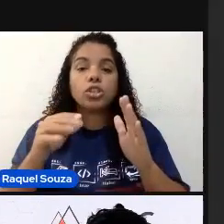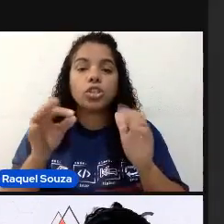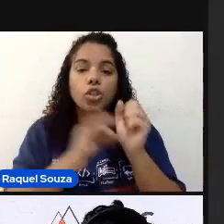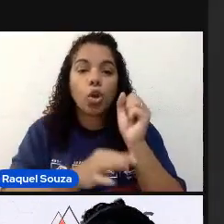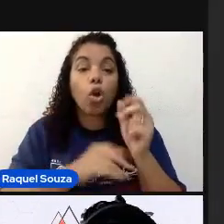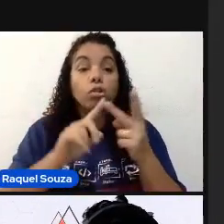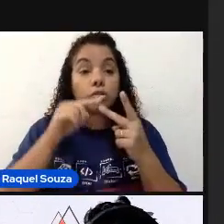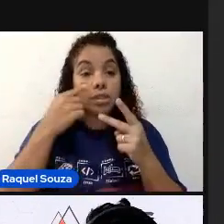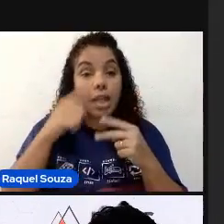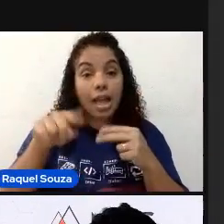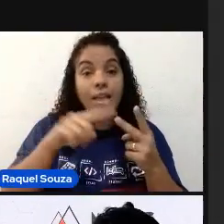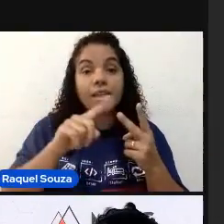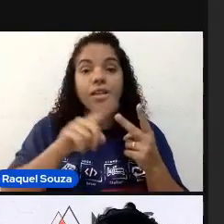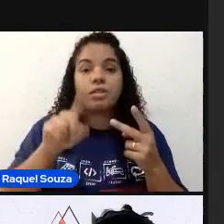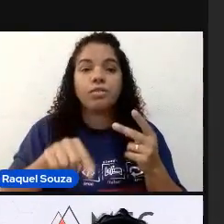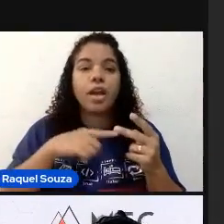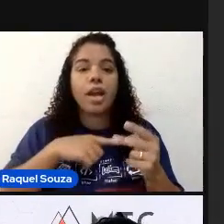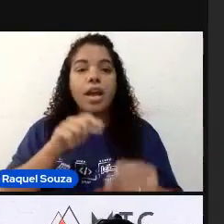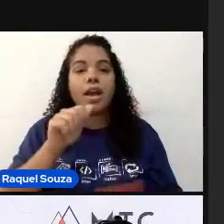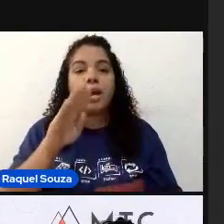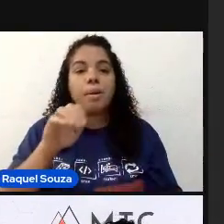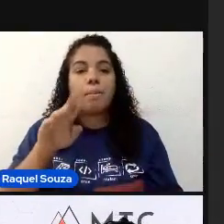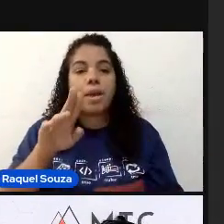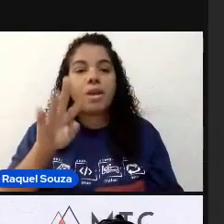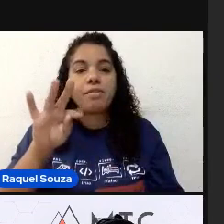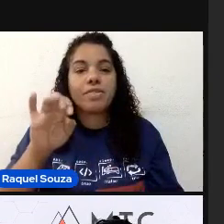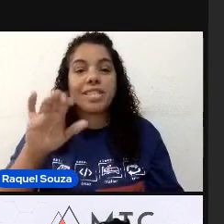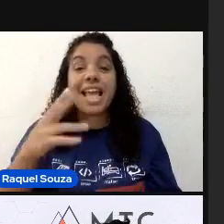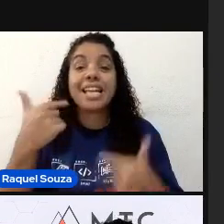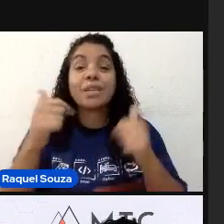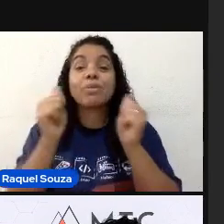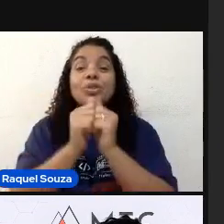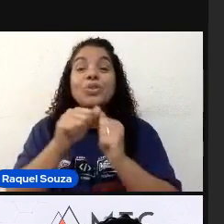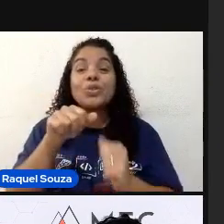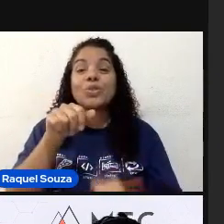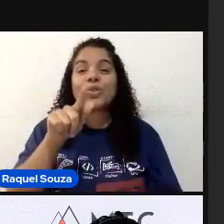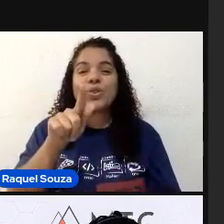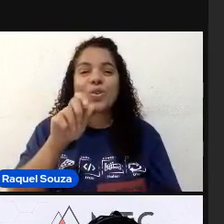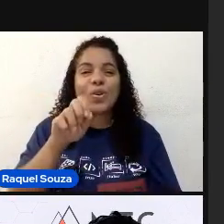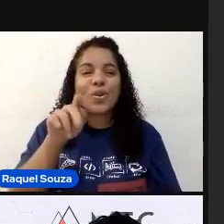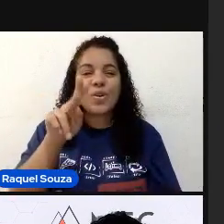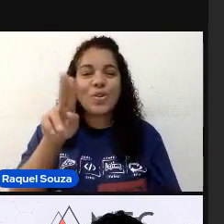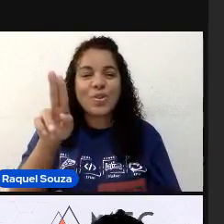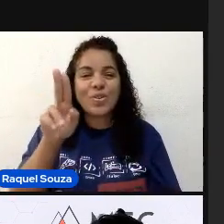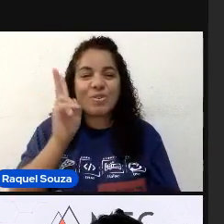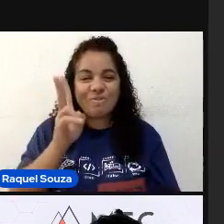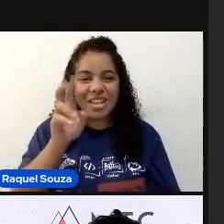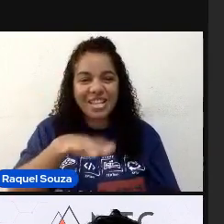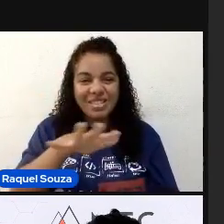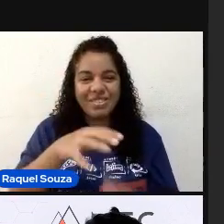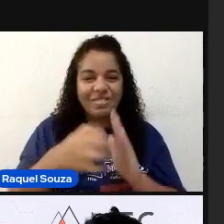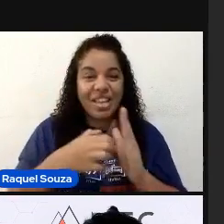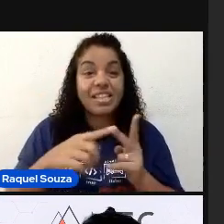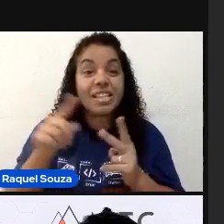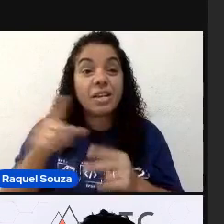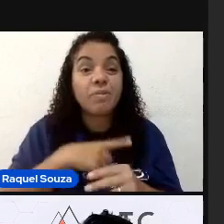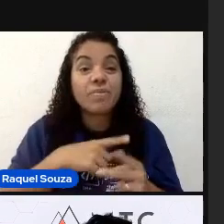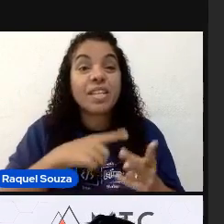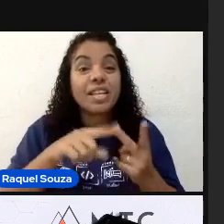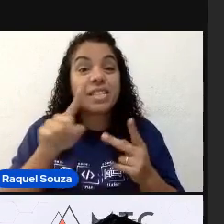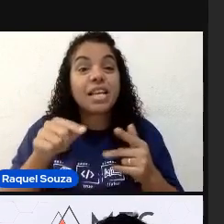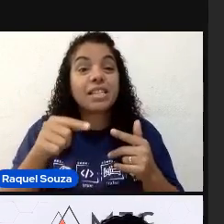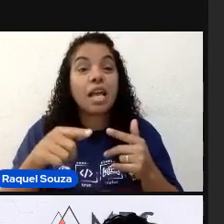Daí eu fui para o BrevTech. Eu trabalhei com o Goku. Então, a gente trabalhou junto aí com os Kias na mesma empresa. Foi lá que eu tive a experiência com o Flutter.